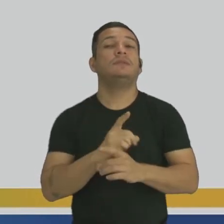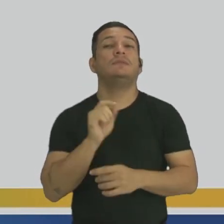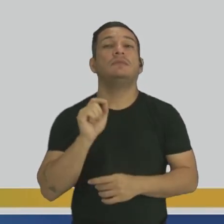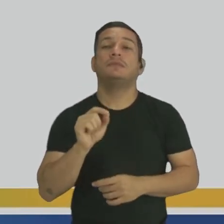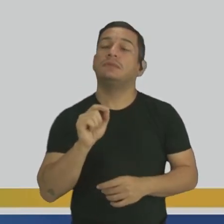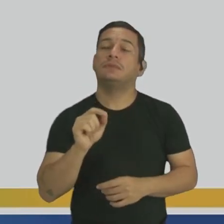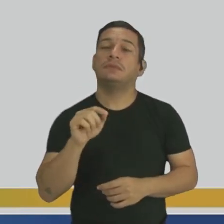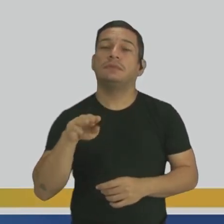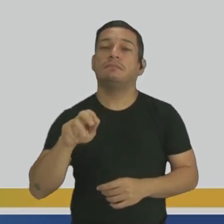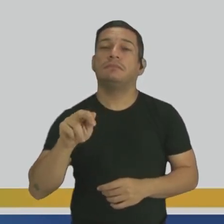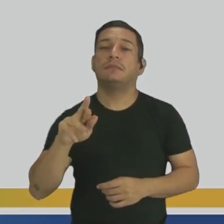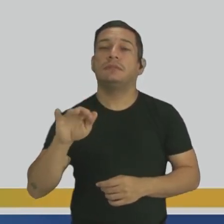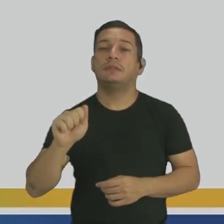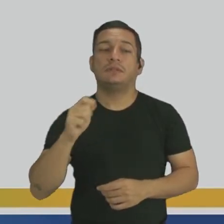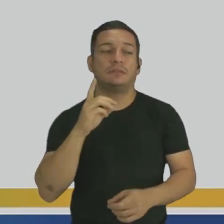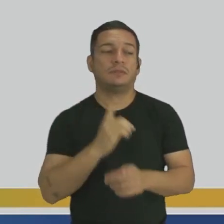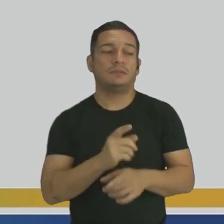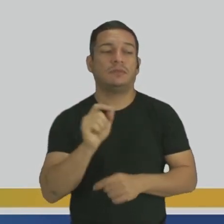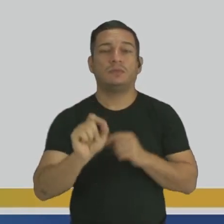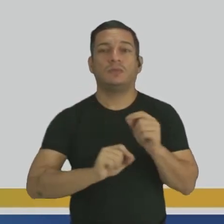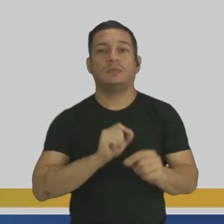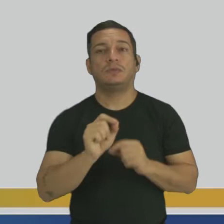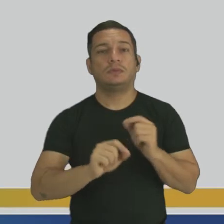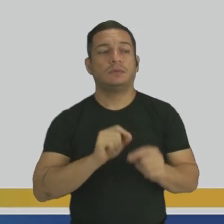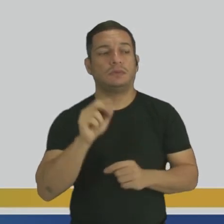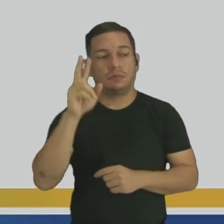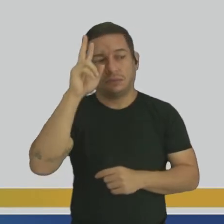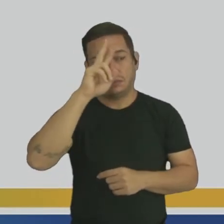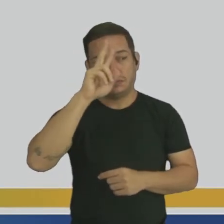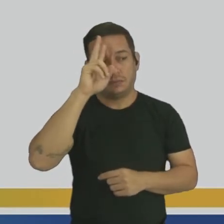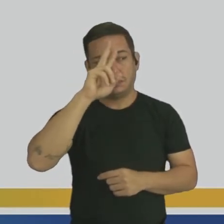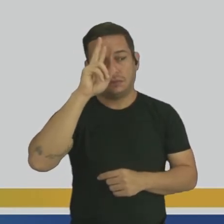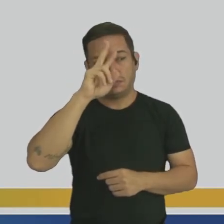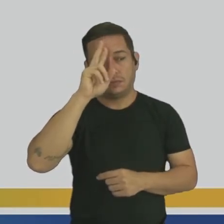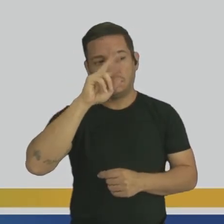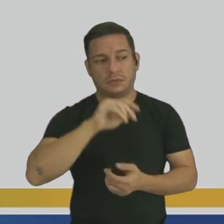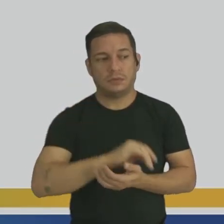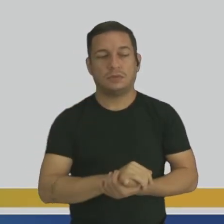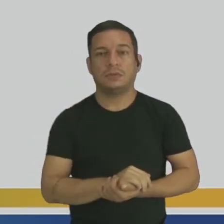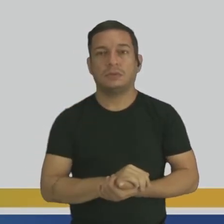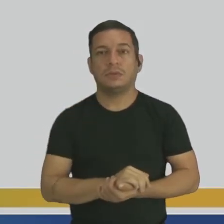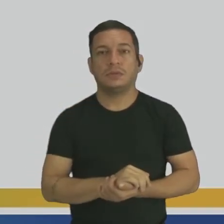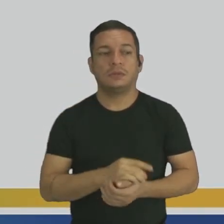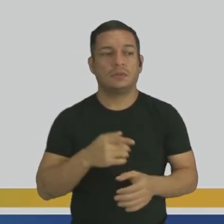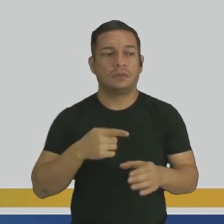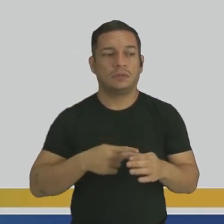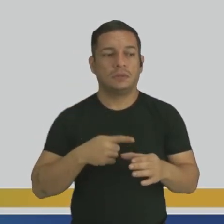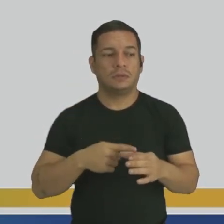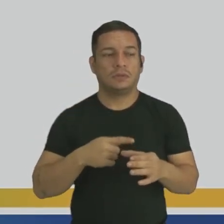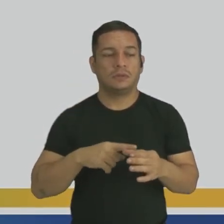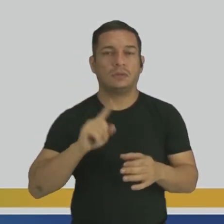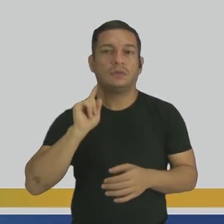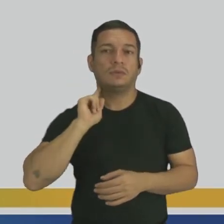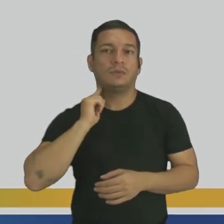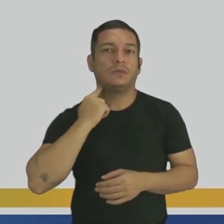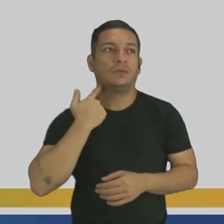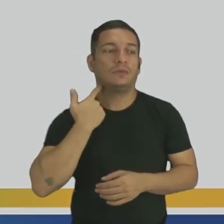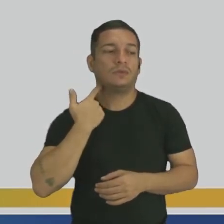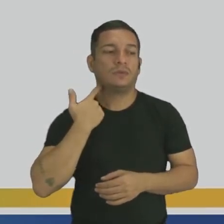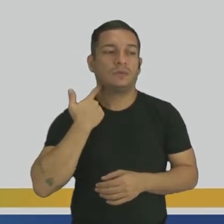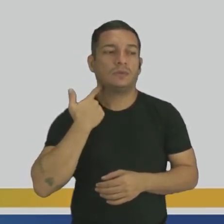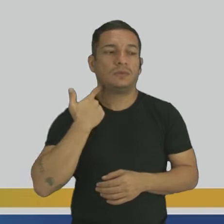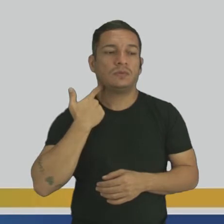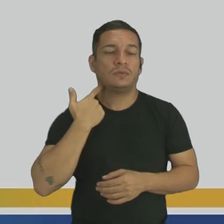O que a Marina descobriu nessa tirinha? Nessa historinha? Que a cidade estava poluída e havia